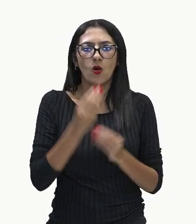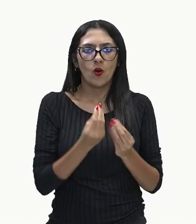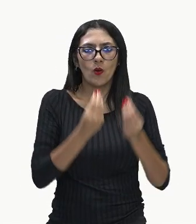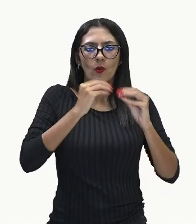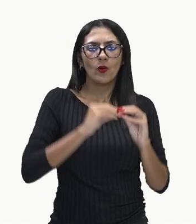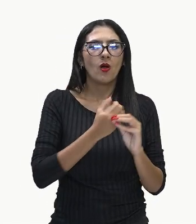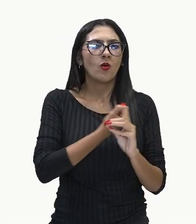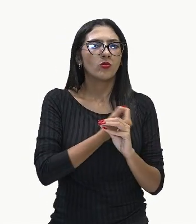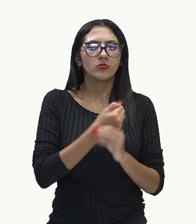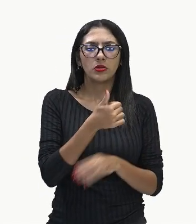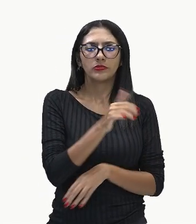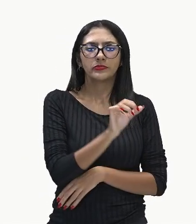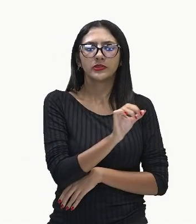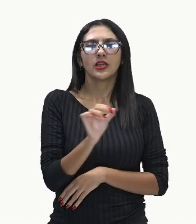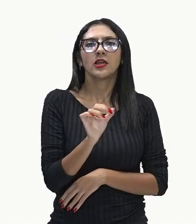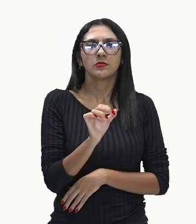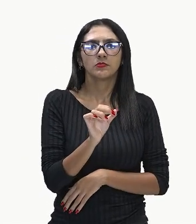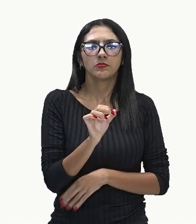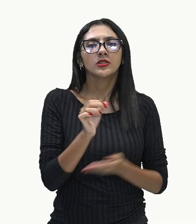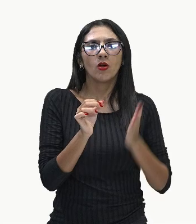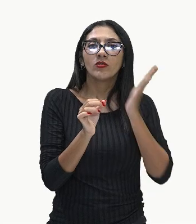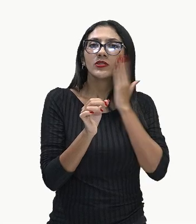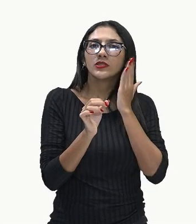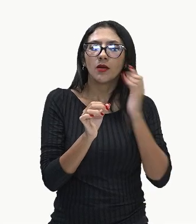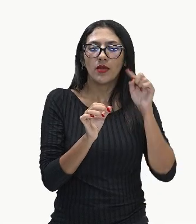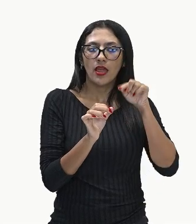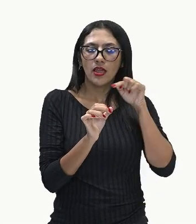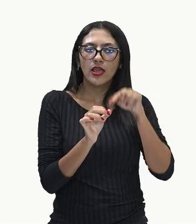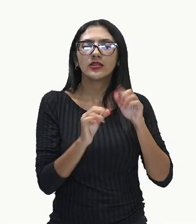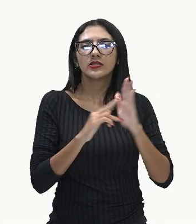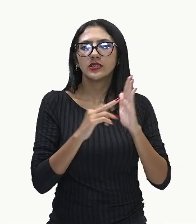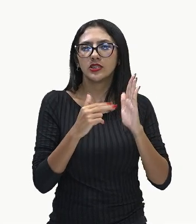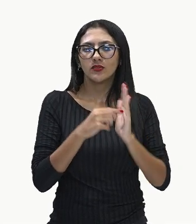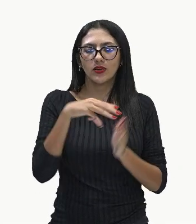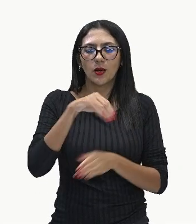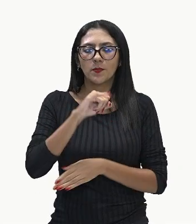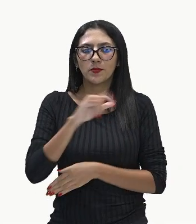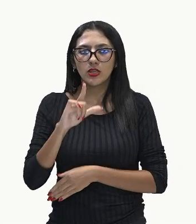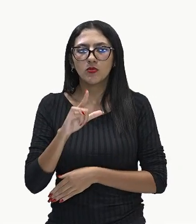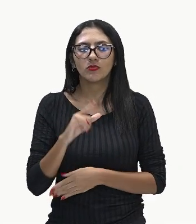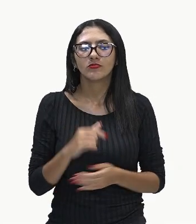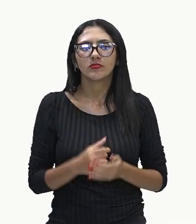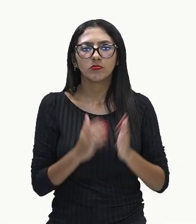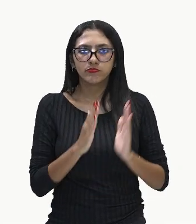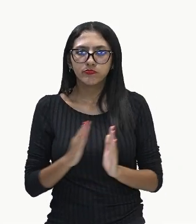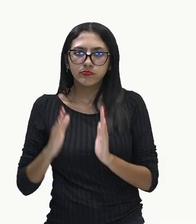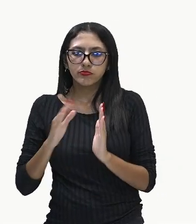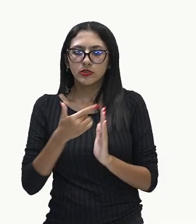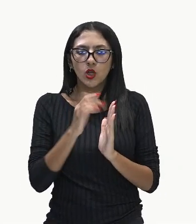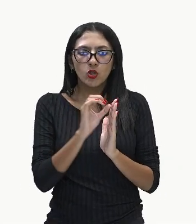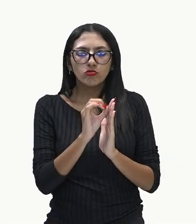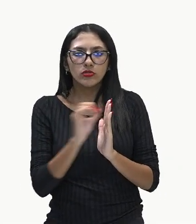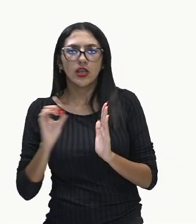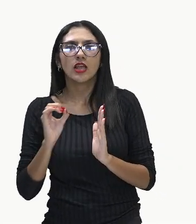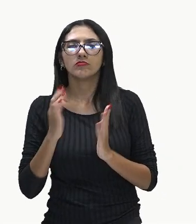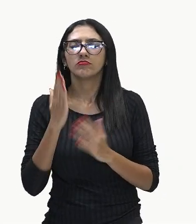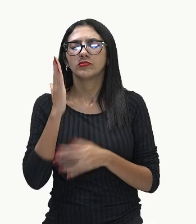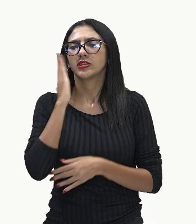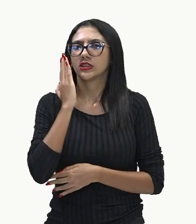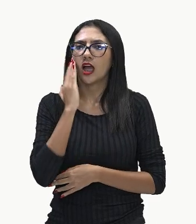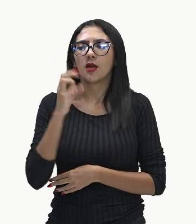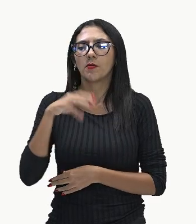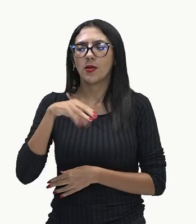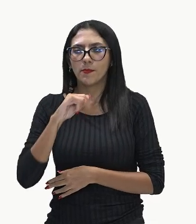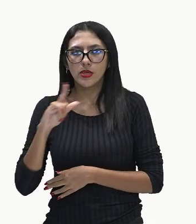são 100 mil unidades, se for 200, é 200 mil unidades,